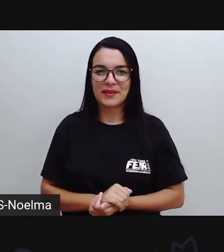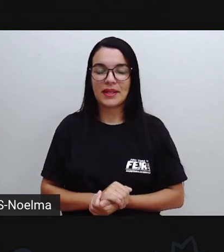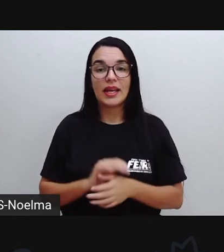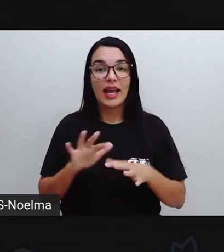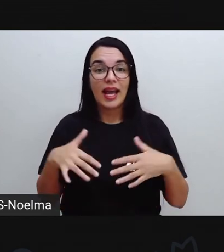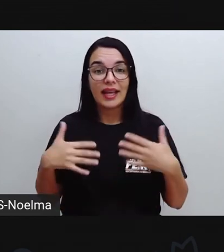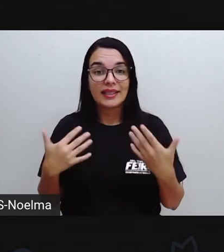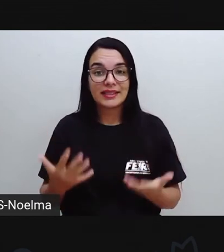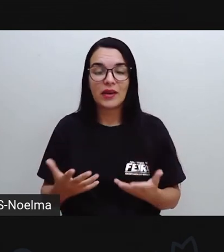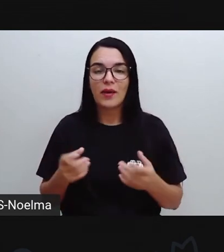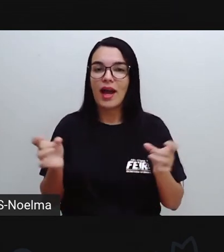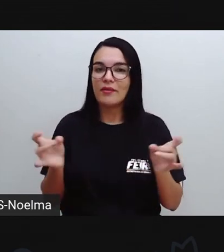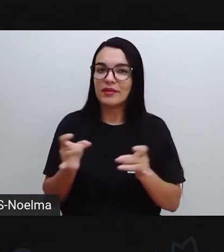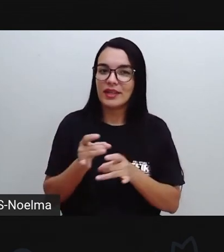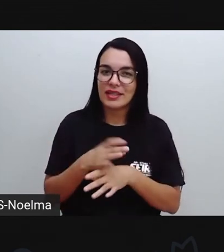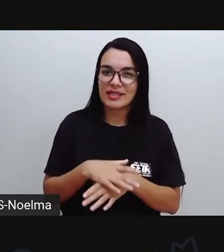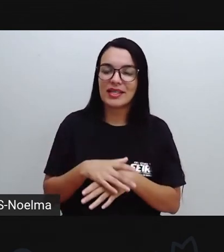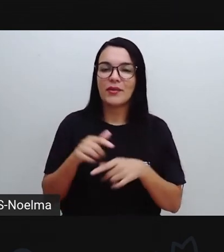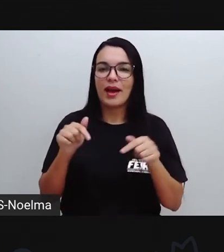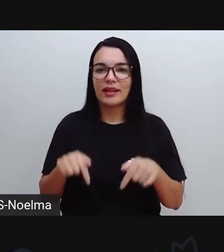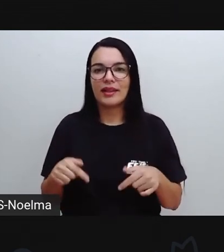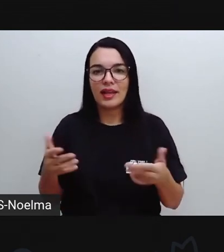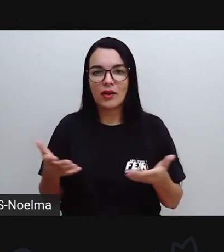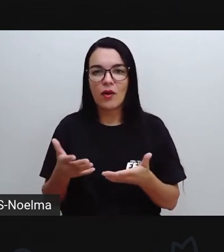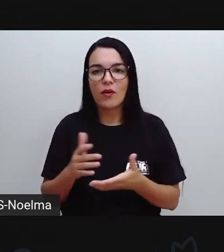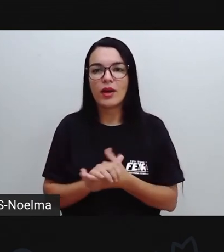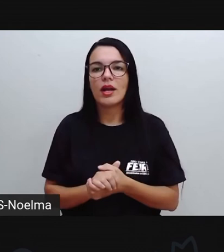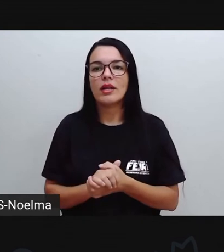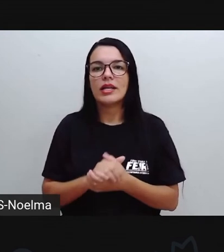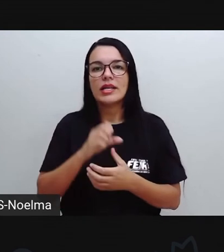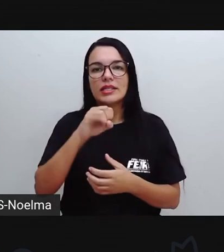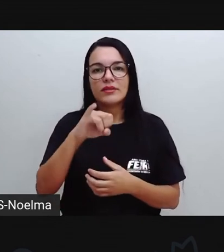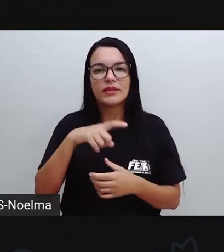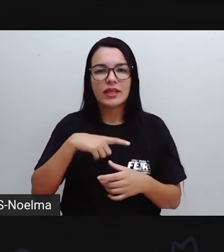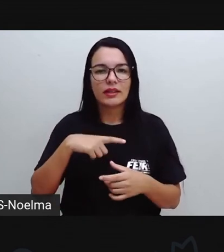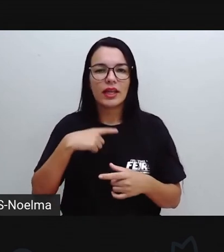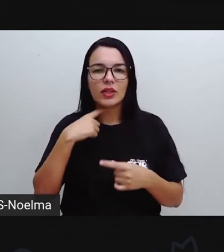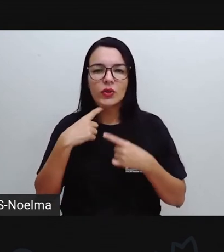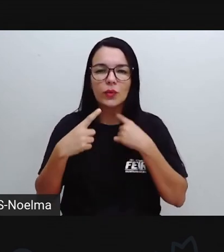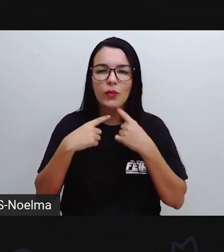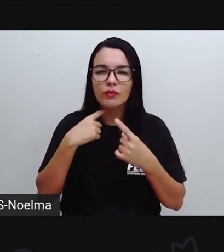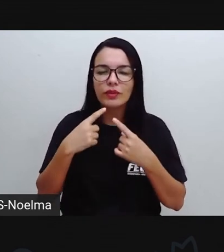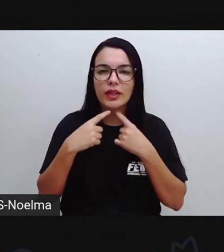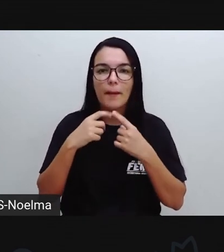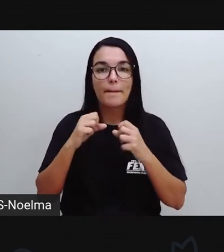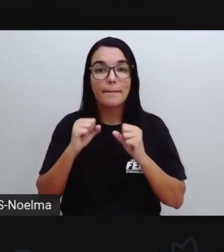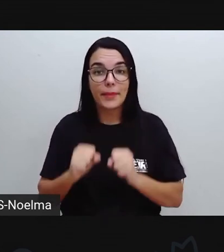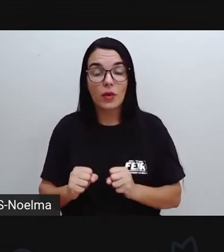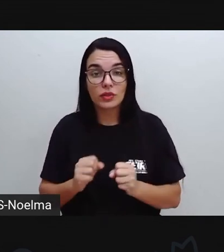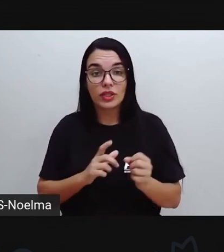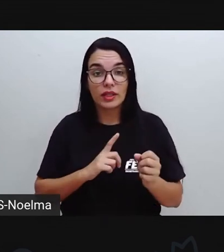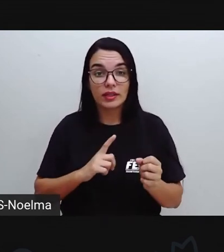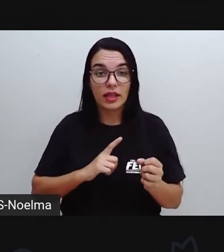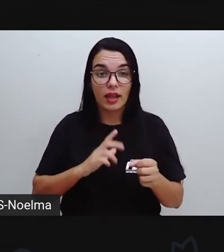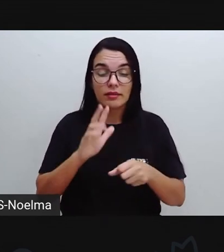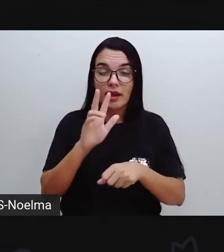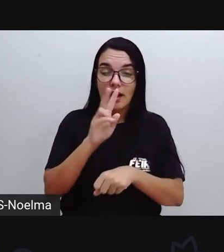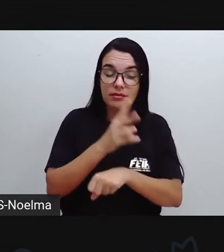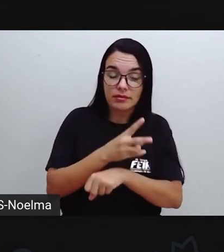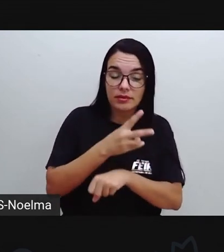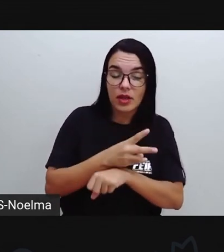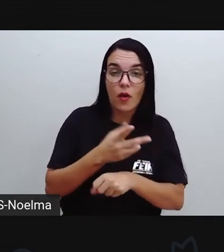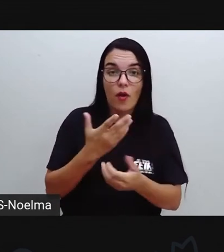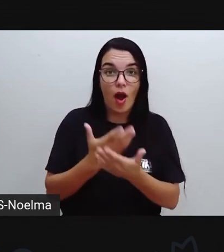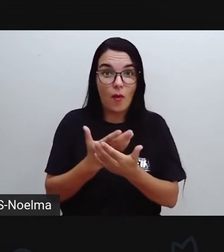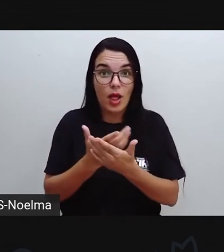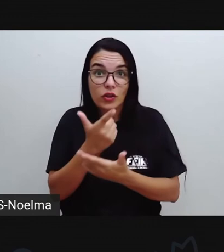Bom, gente, a gente vai ficando por aqui. Se vocês tiverem qualquer dúvida, vocês podem estar assistindo a esse